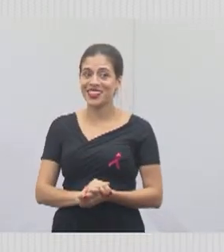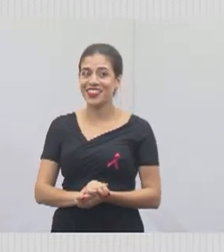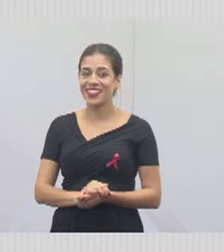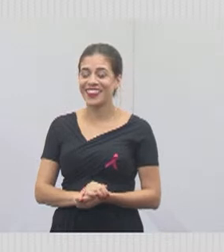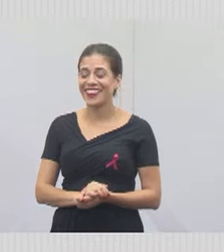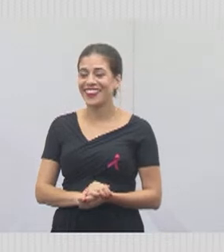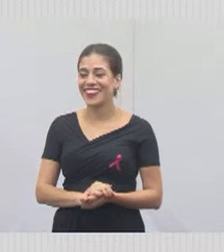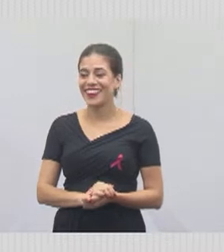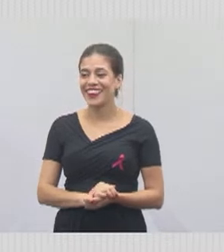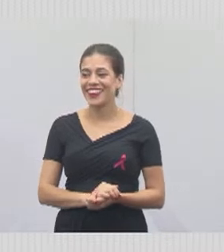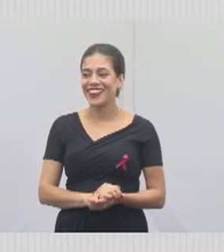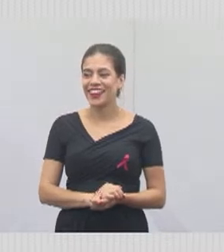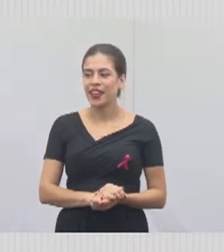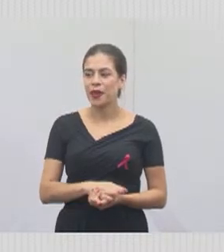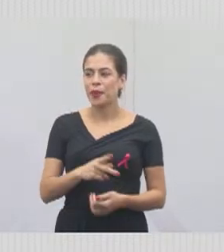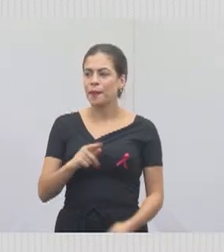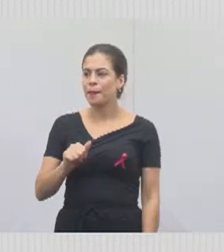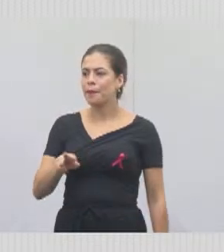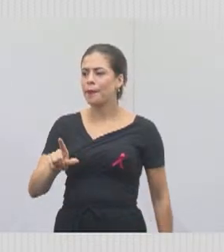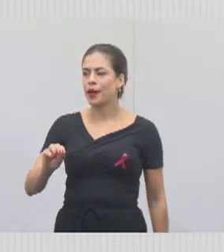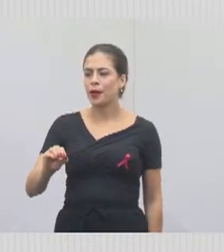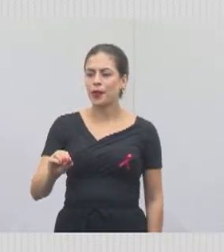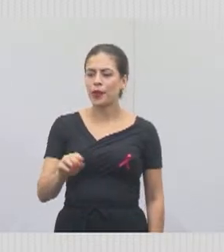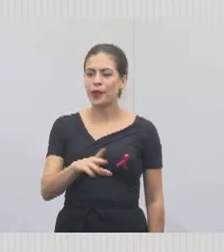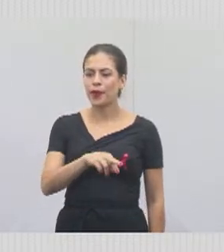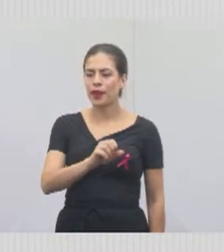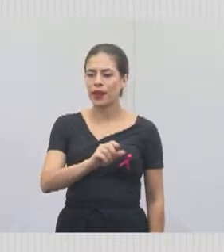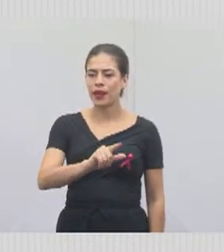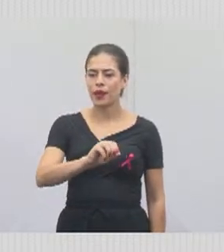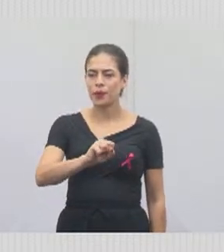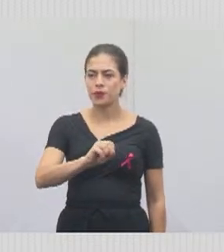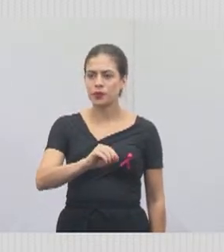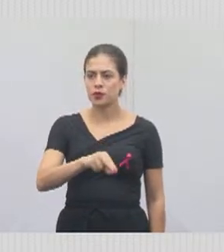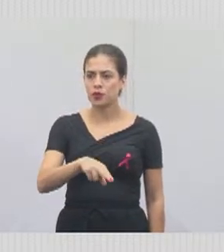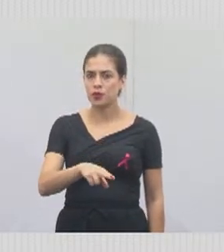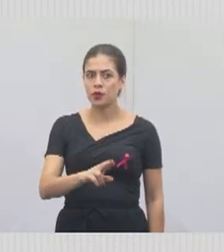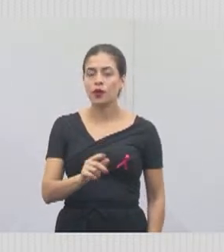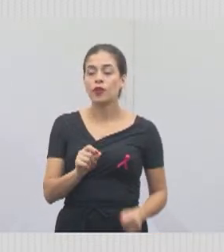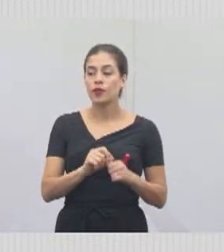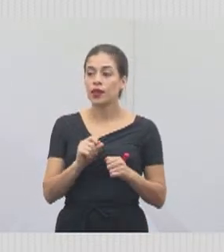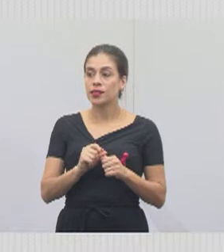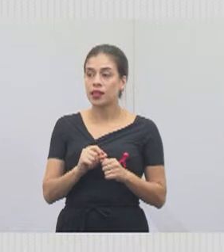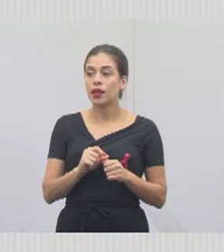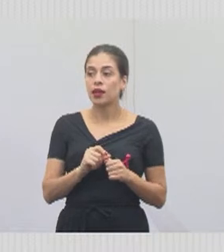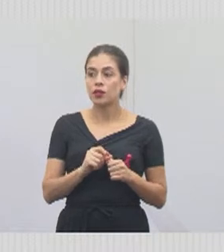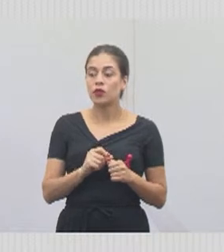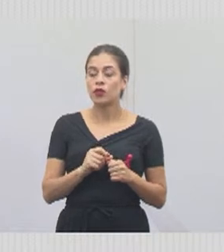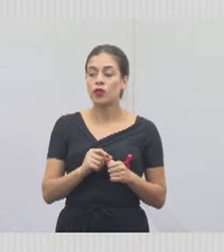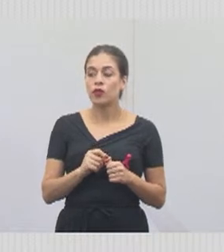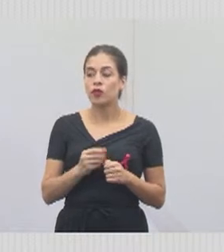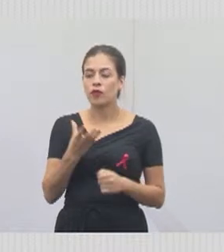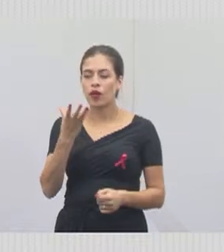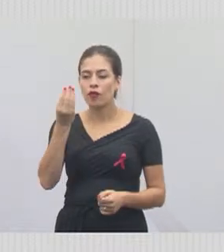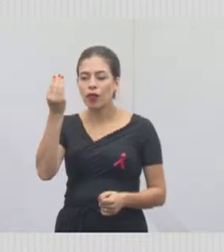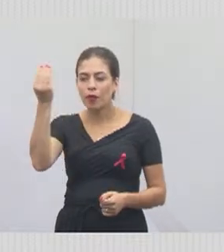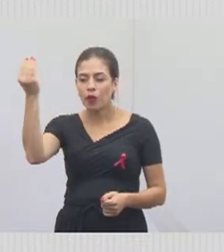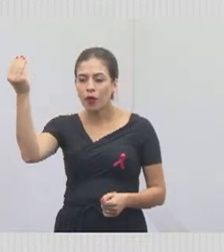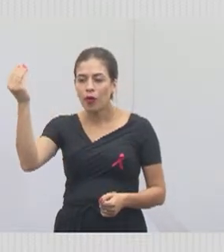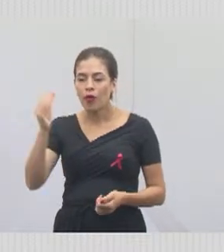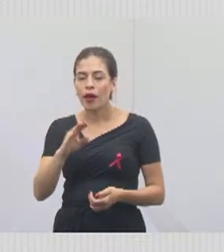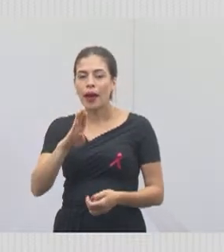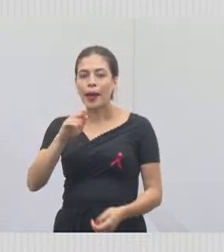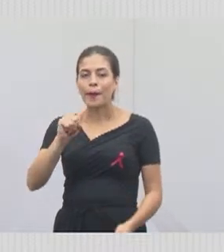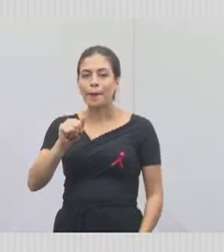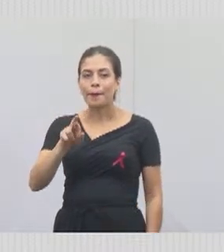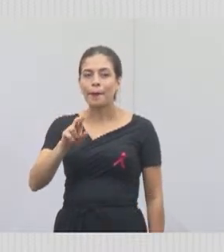Paulo, e também o Nelson e o Vitor, eles fazendo ali o famoso barriado, que foi